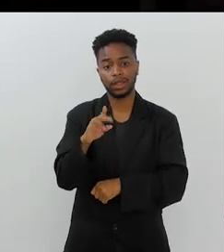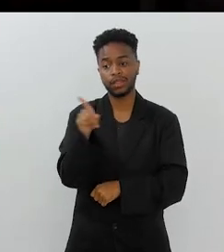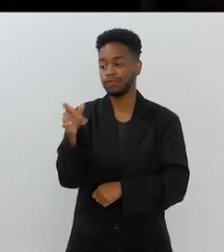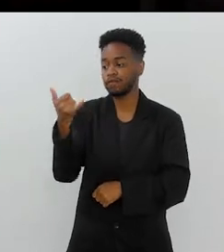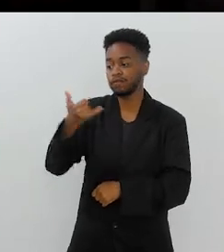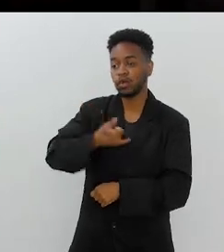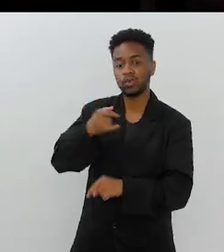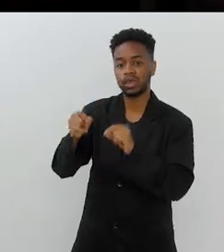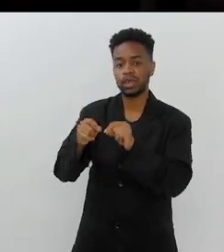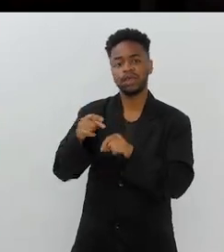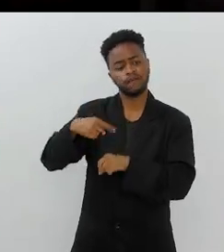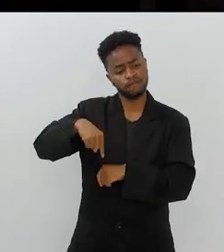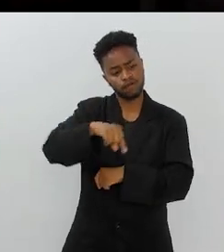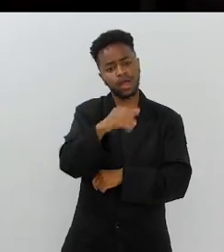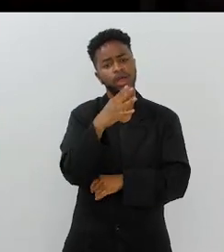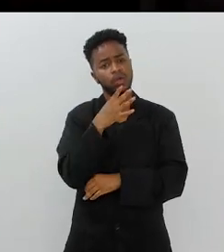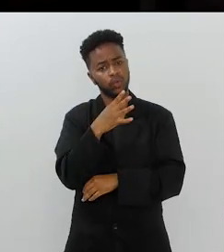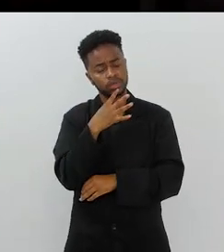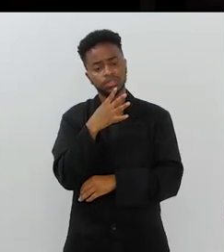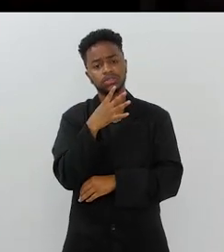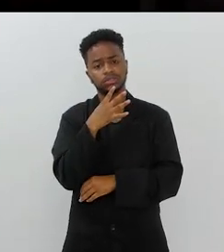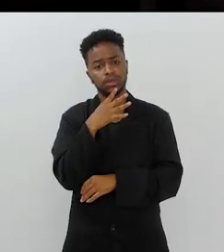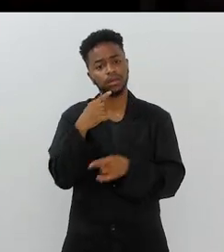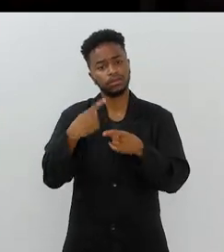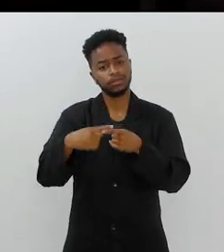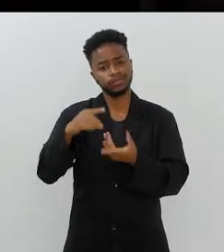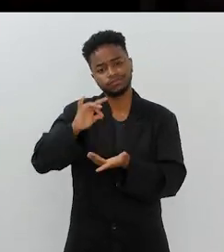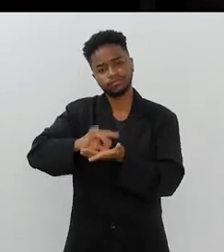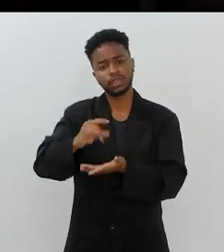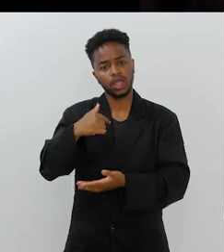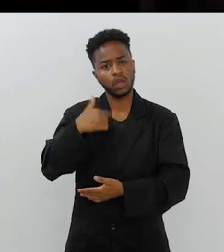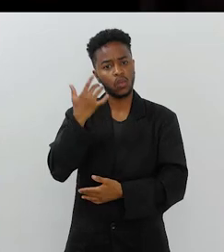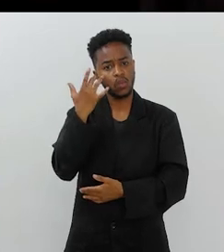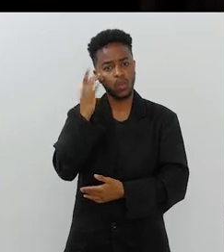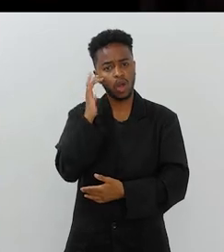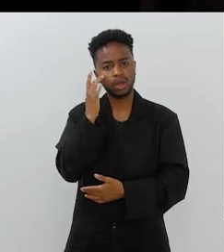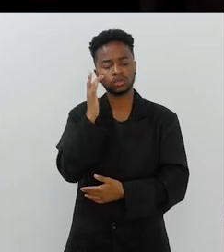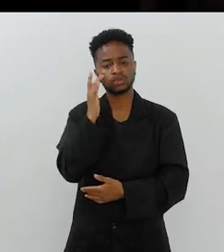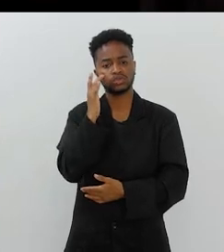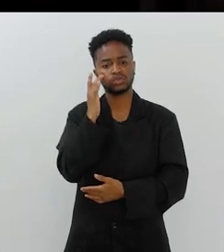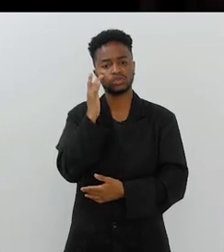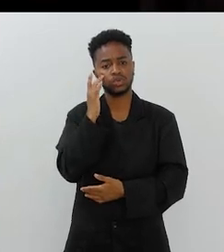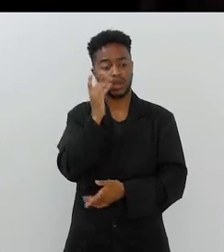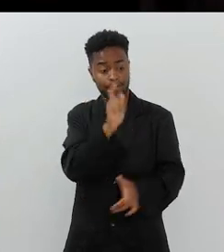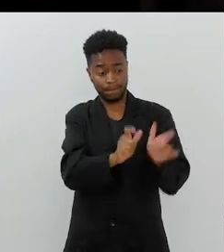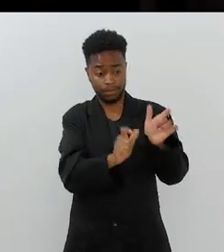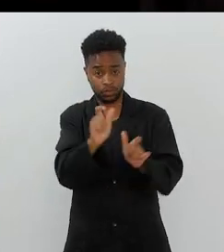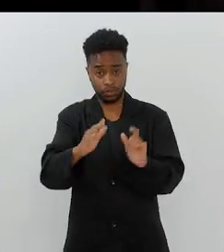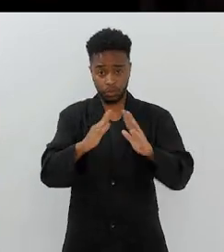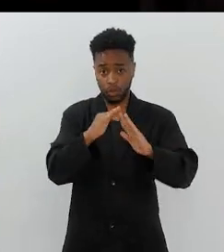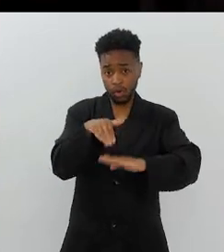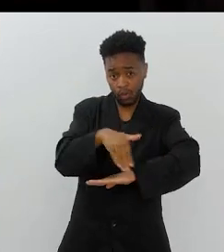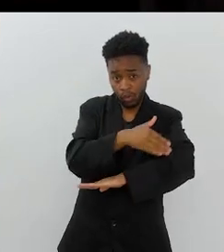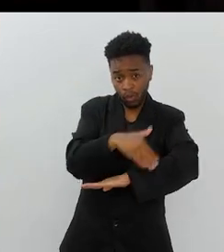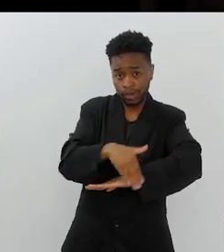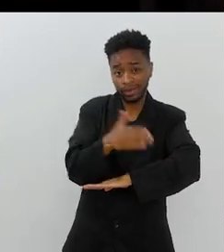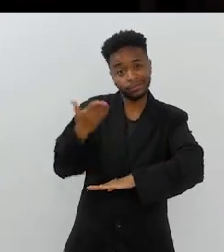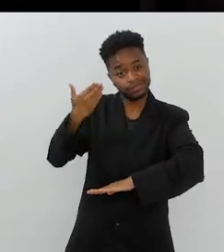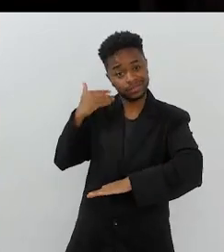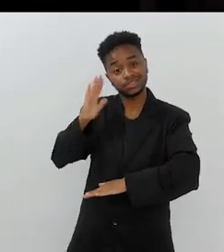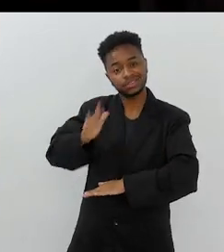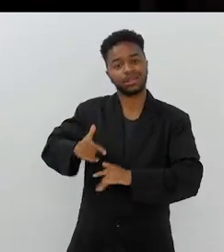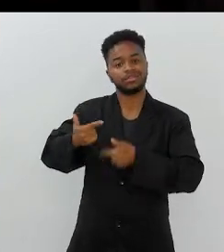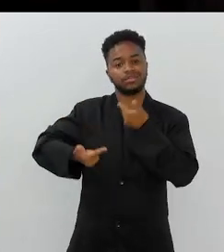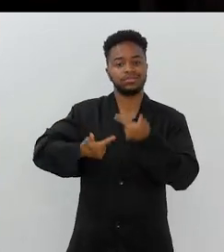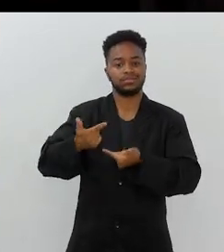padre Manangão, ele foi, Tânia, vai lá conhecer, porque eu acho que o morador de rua já